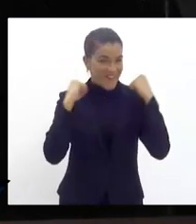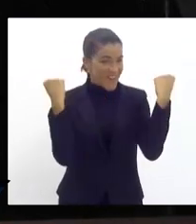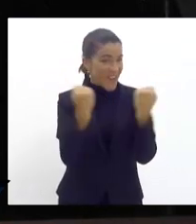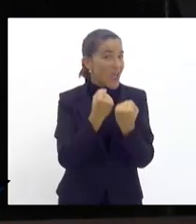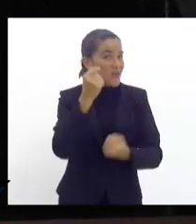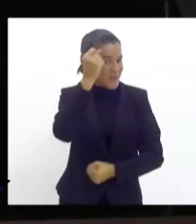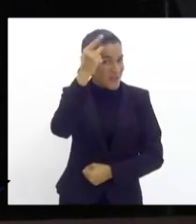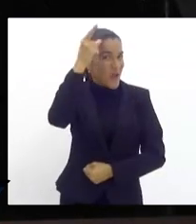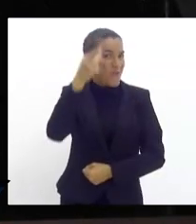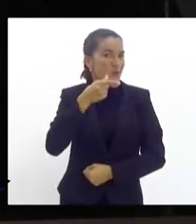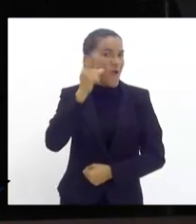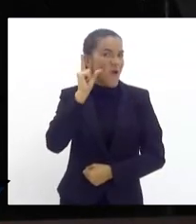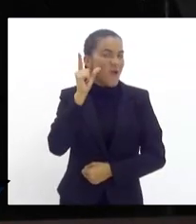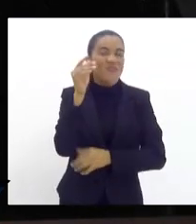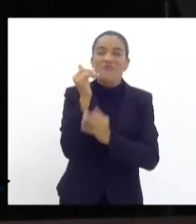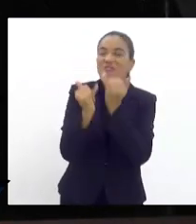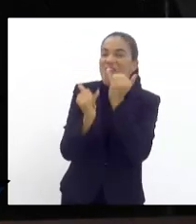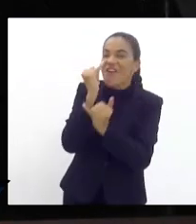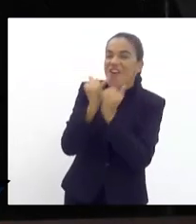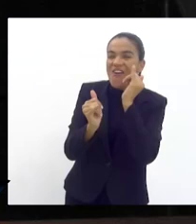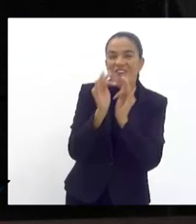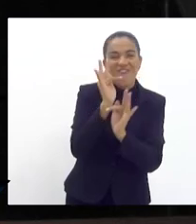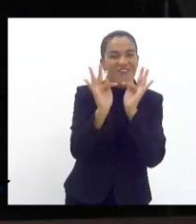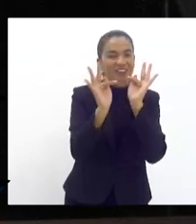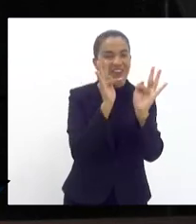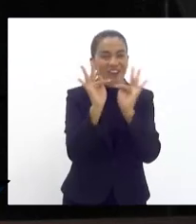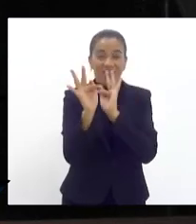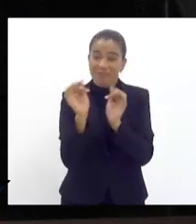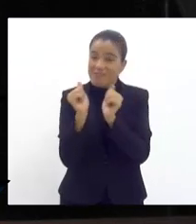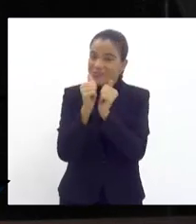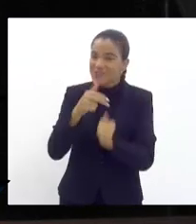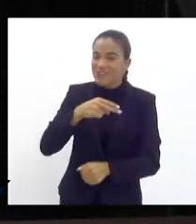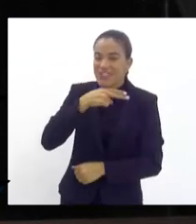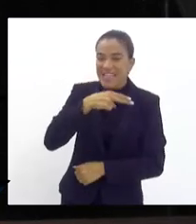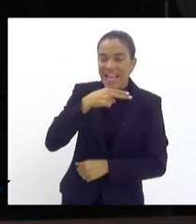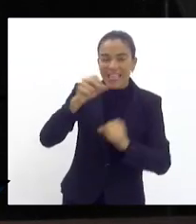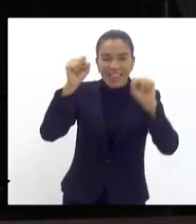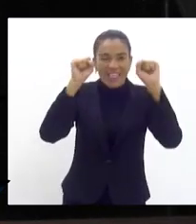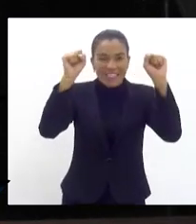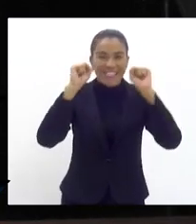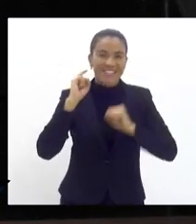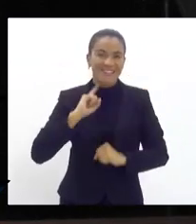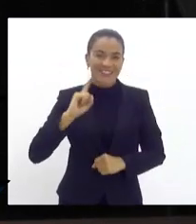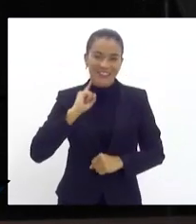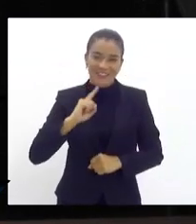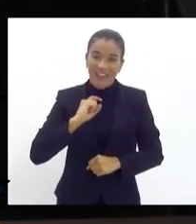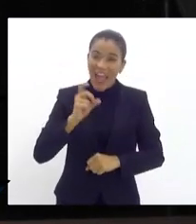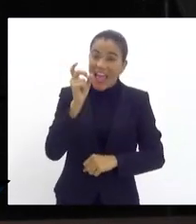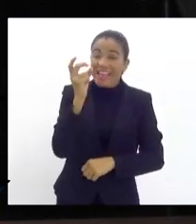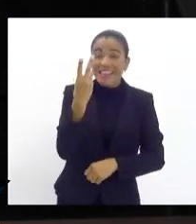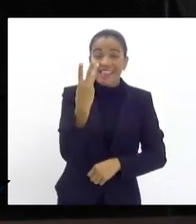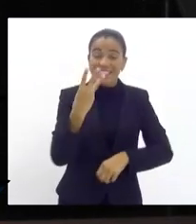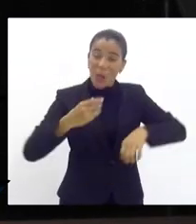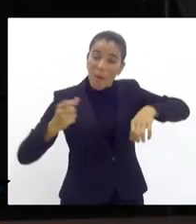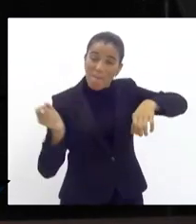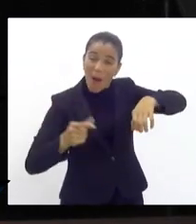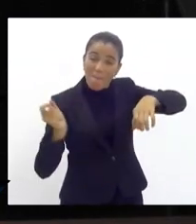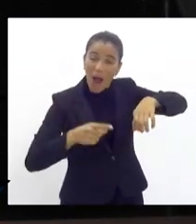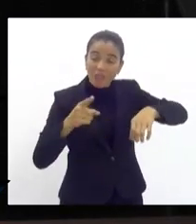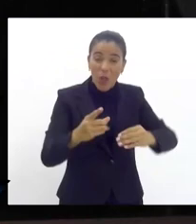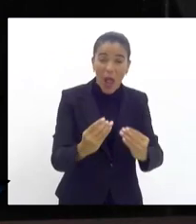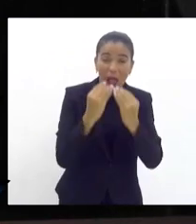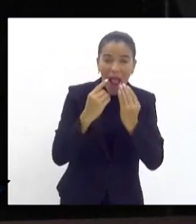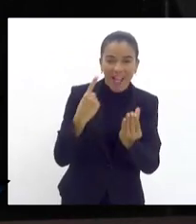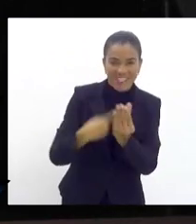soube olha como a fofoca rola estava lá com o seu neto torcendo para o Flamengo depois do terceiro gol vossa excelência comeu até cachorro